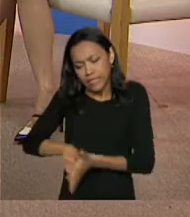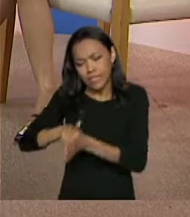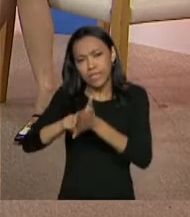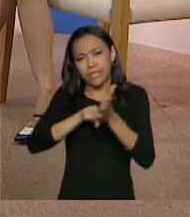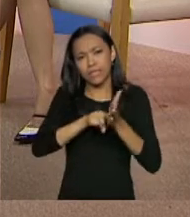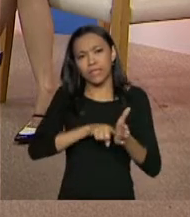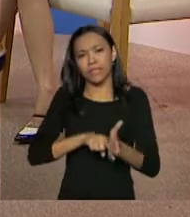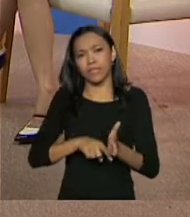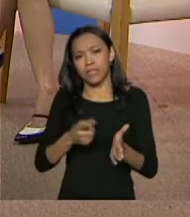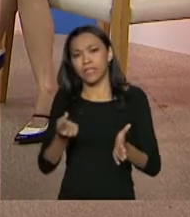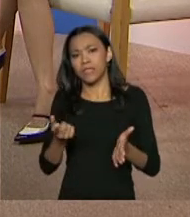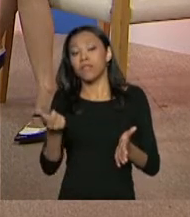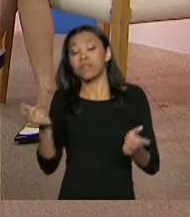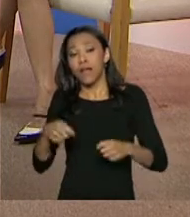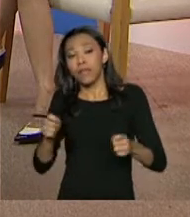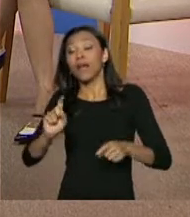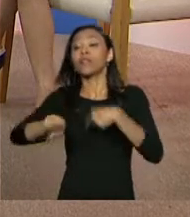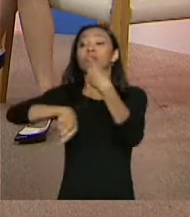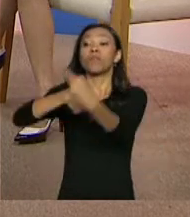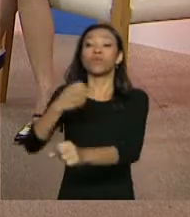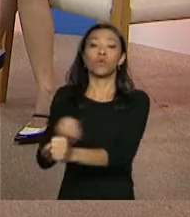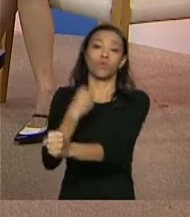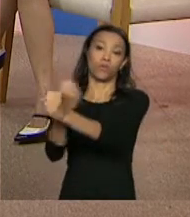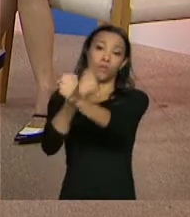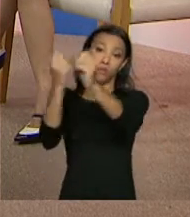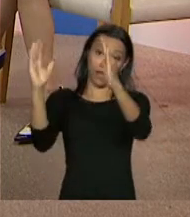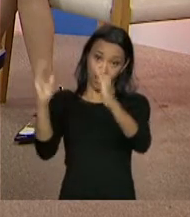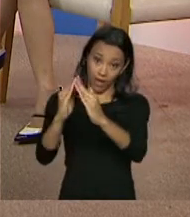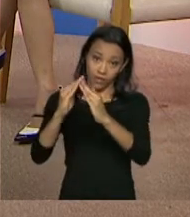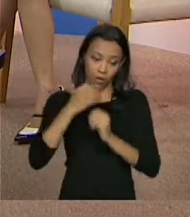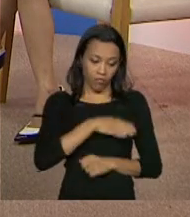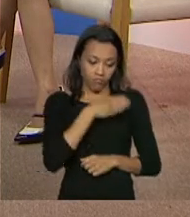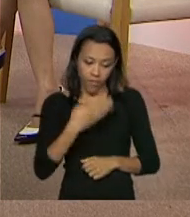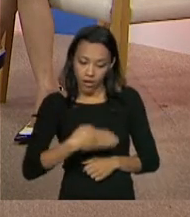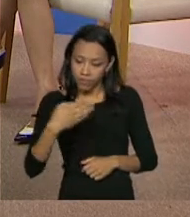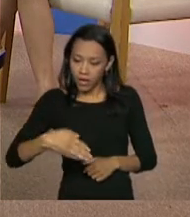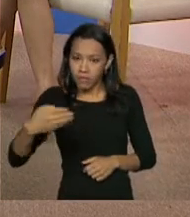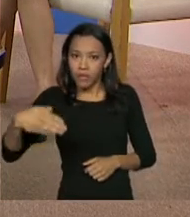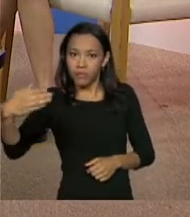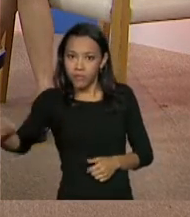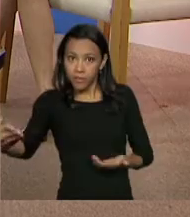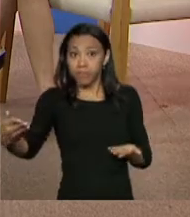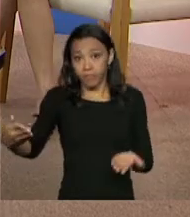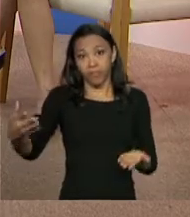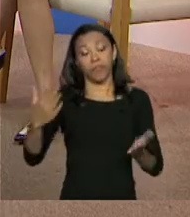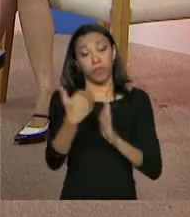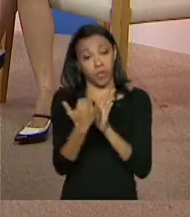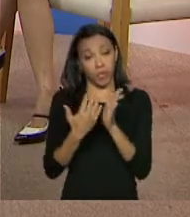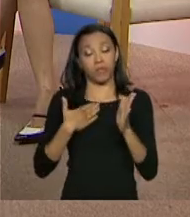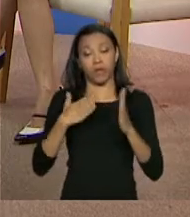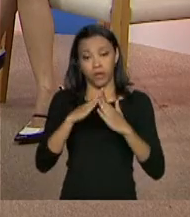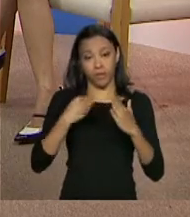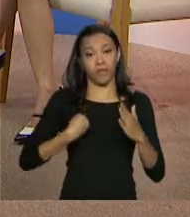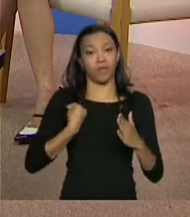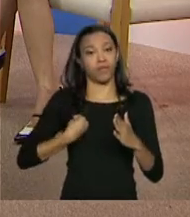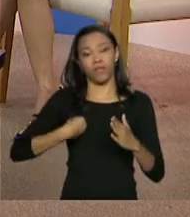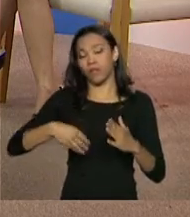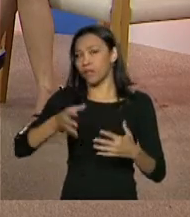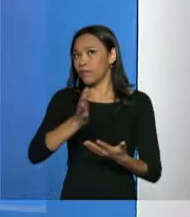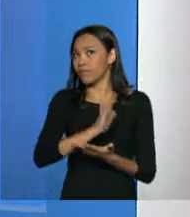ainda construir a casa, etc., e e oferecer isso para o cidadão. Mas, nossa, Minha Casa Minha Vida realmente é o ressuscitar